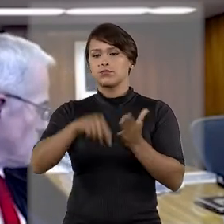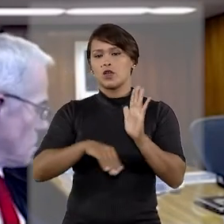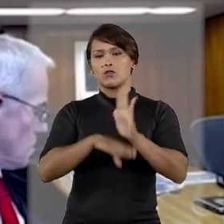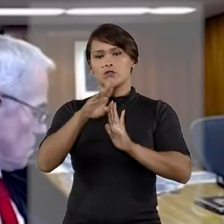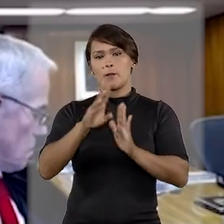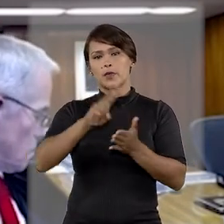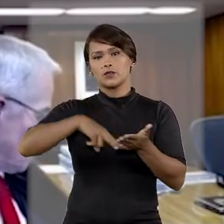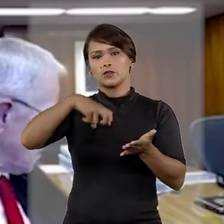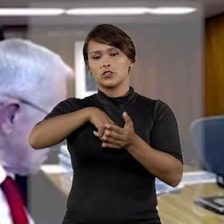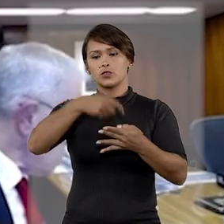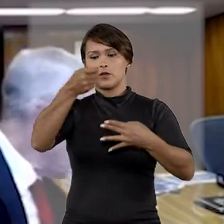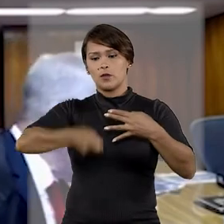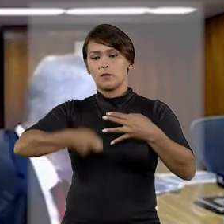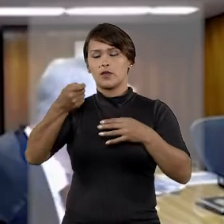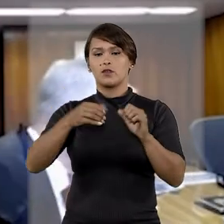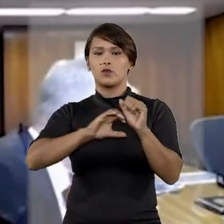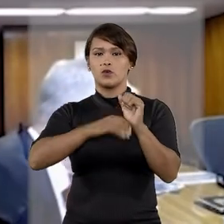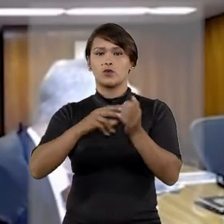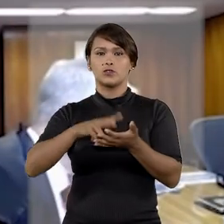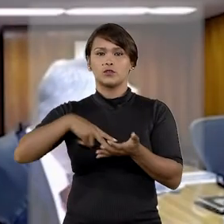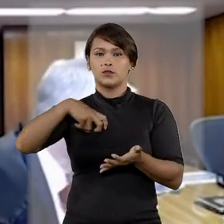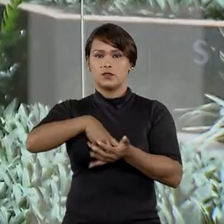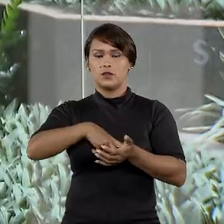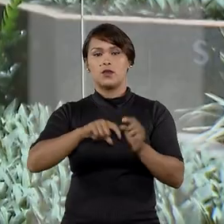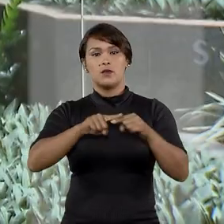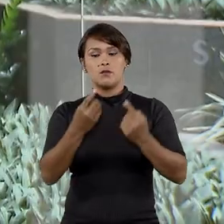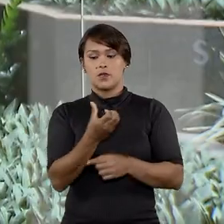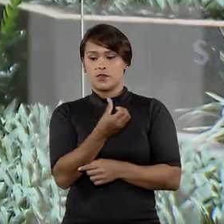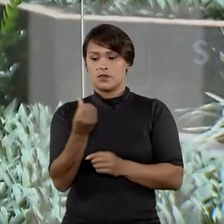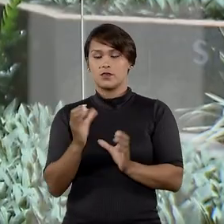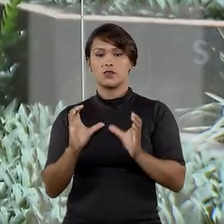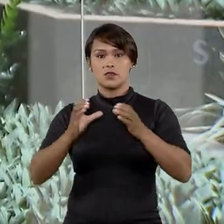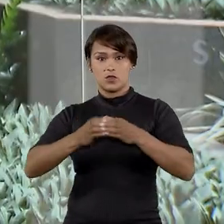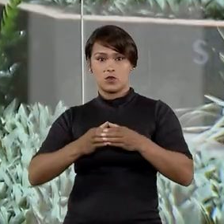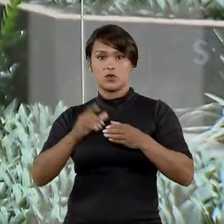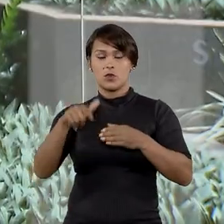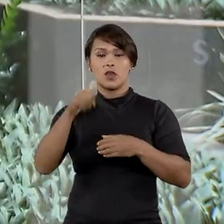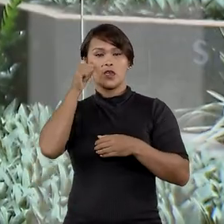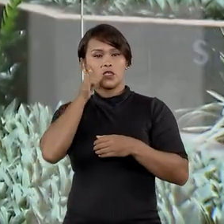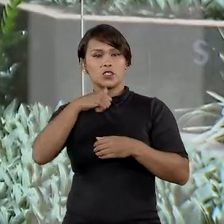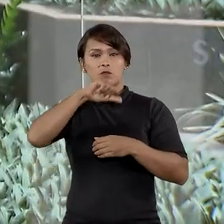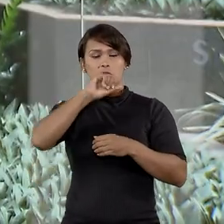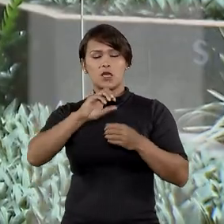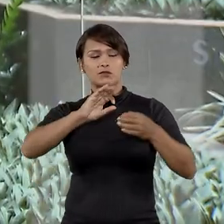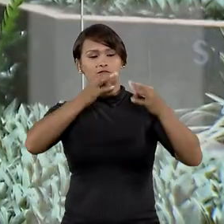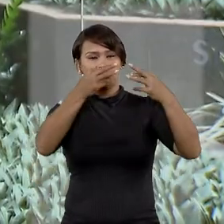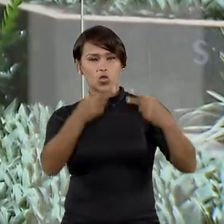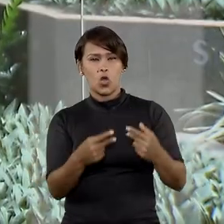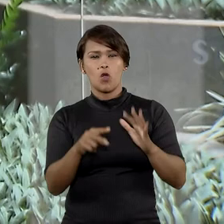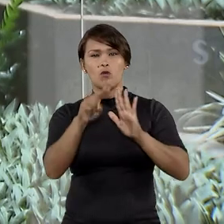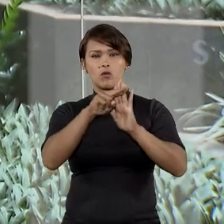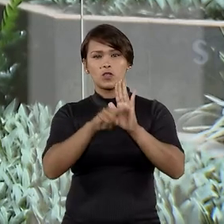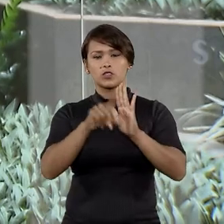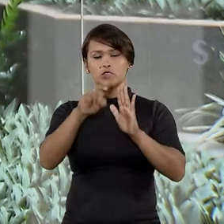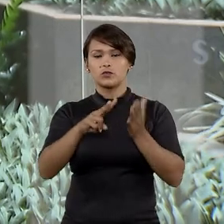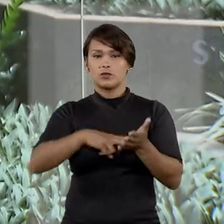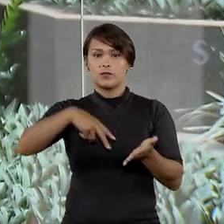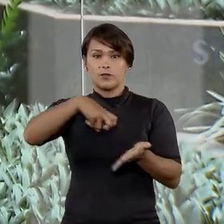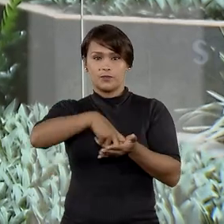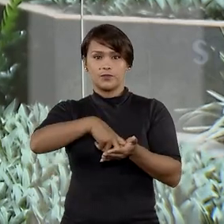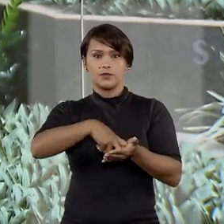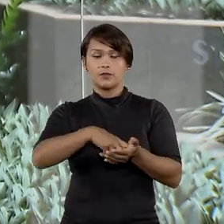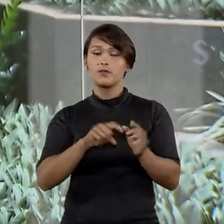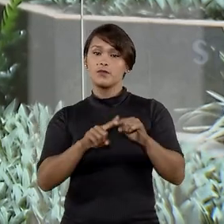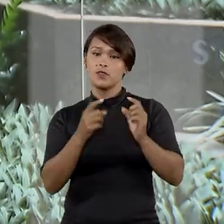a causa de aumento de pena prevista no Código Penal. Para a sexta turma, a posição de mãe constitui elemento normativo do tipo